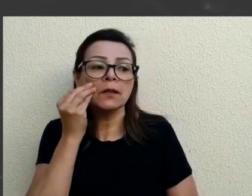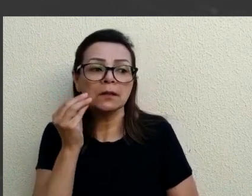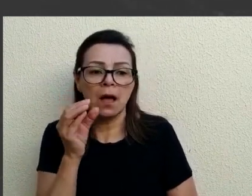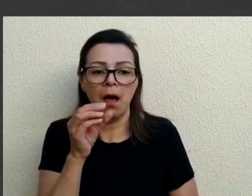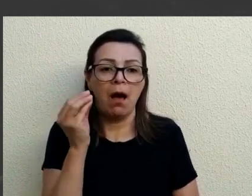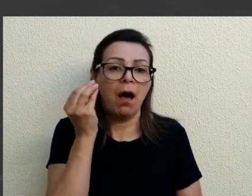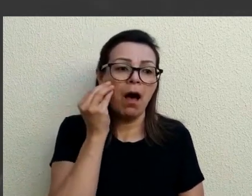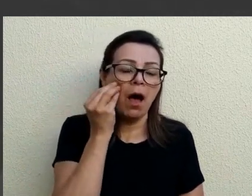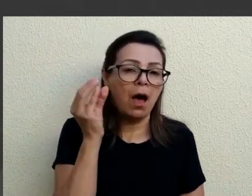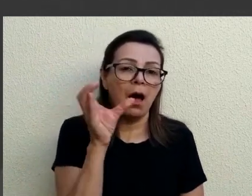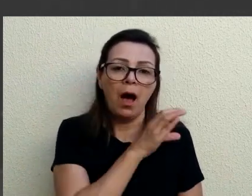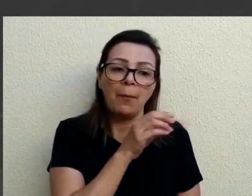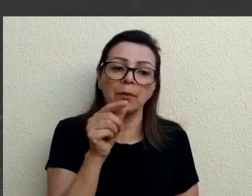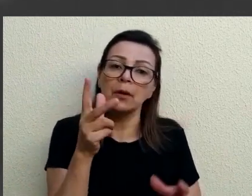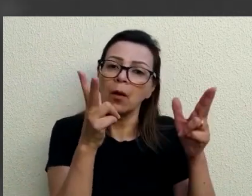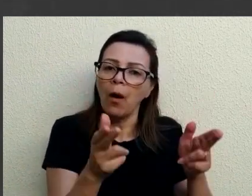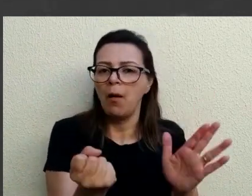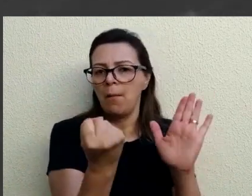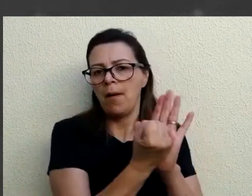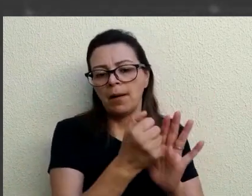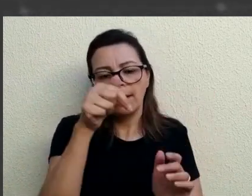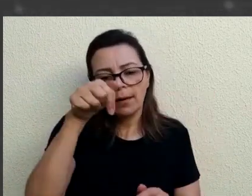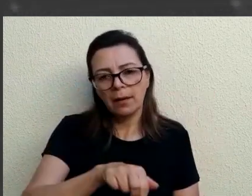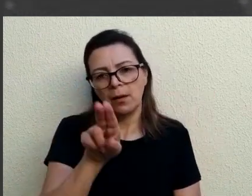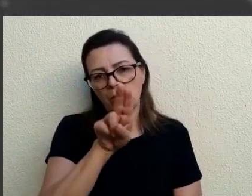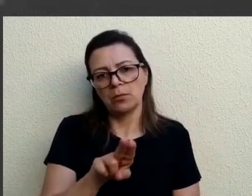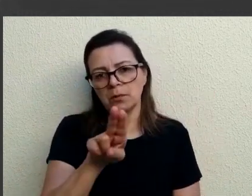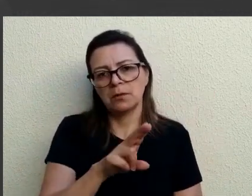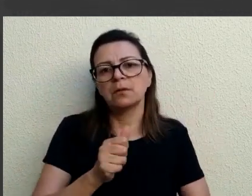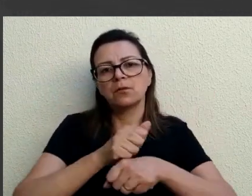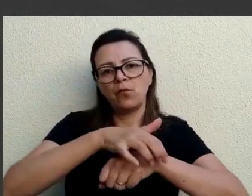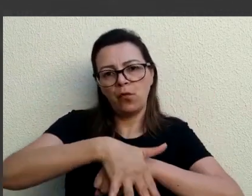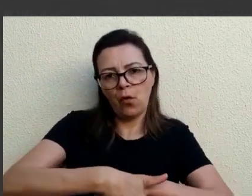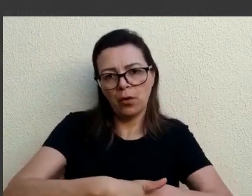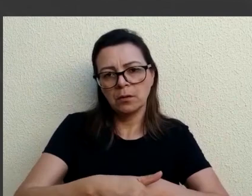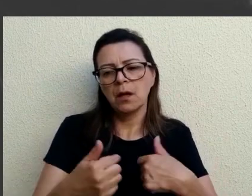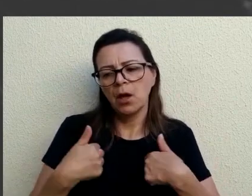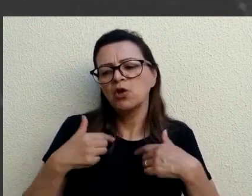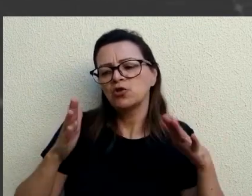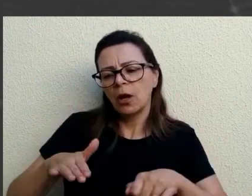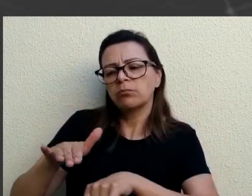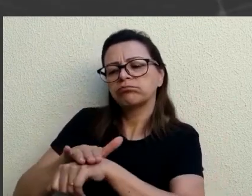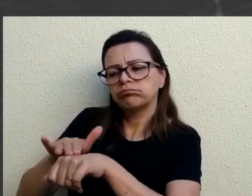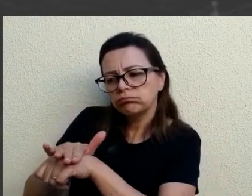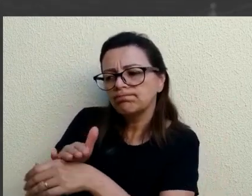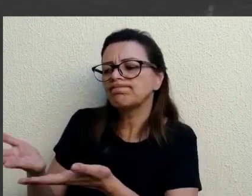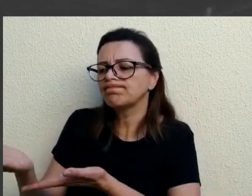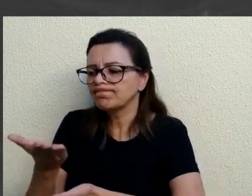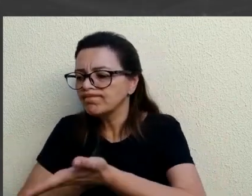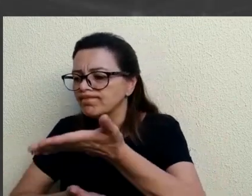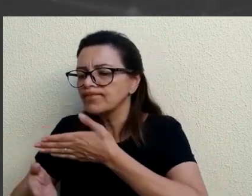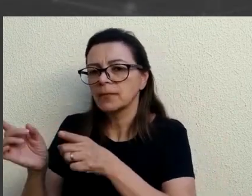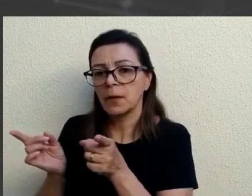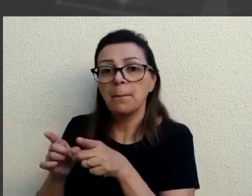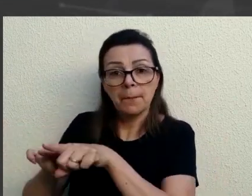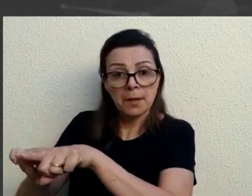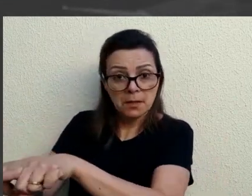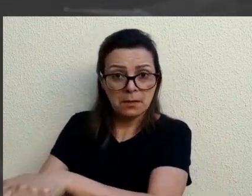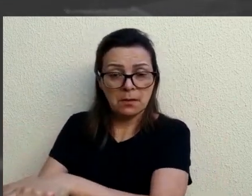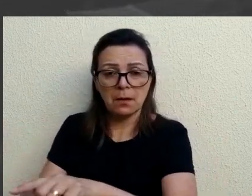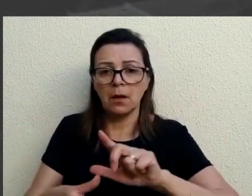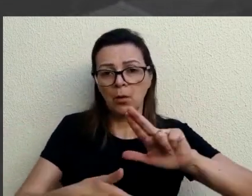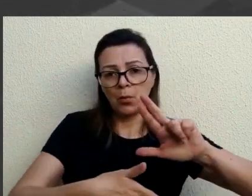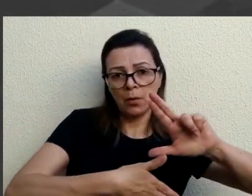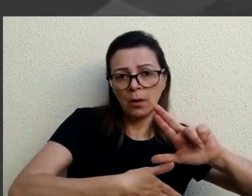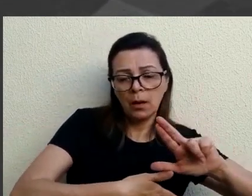deles, que é a mesma marca que é usada aqui em Força do Iguaçu. Então, já estou conversando com eles sobre isso, uma parceria entre